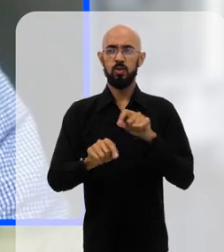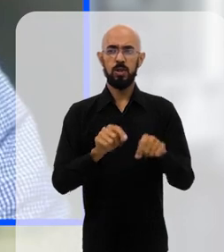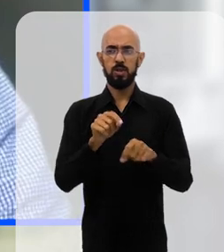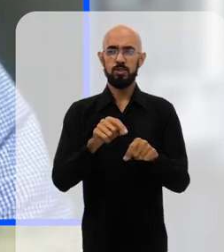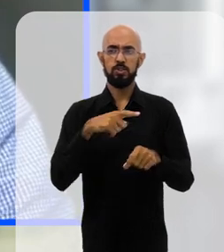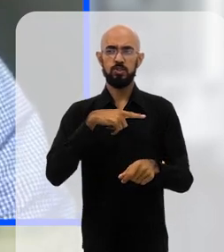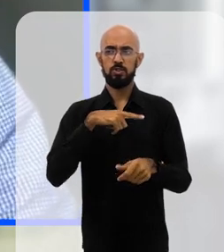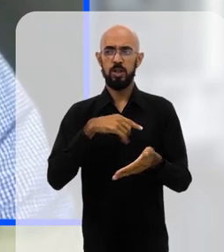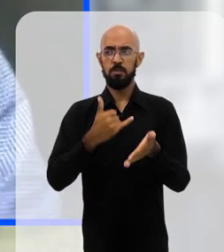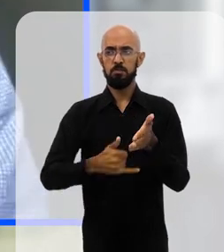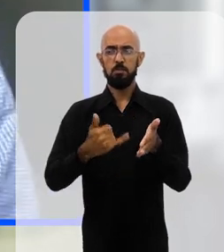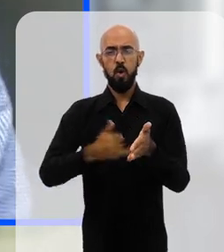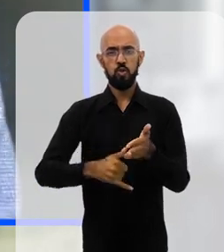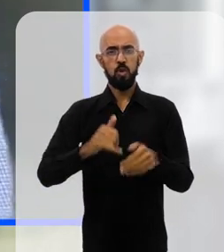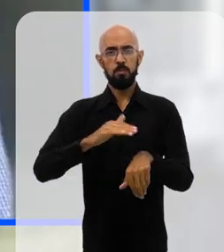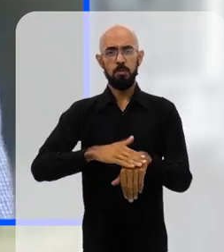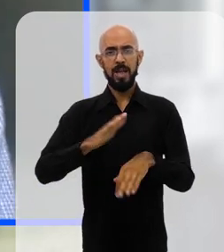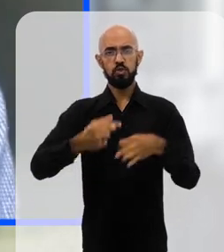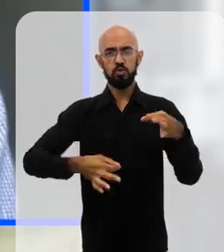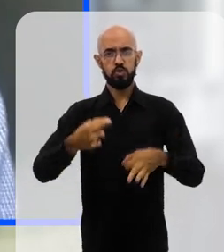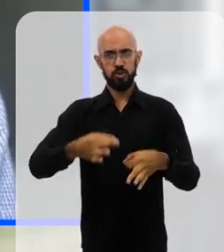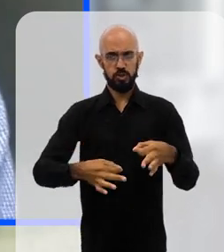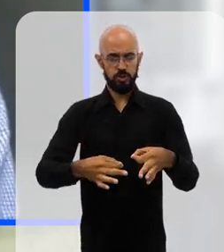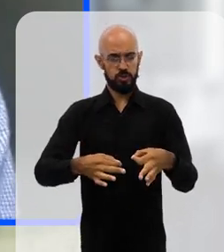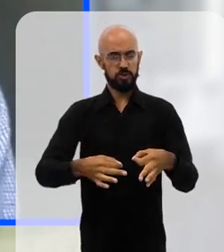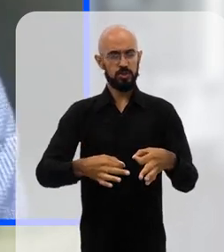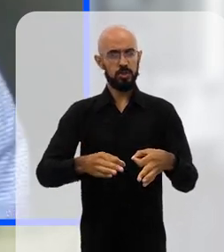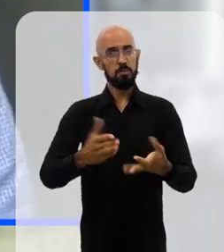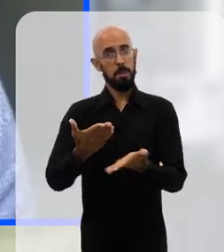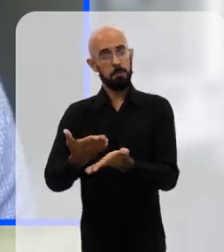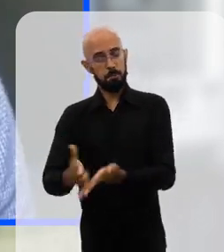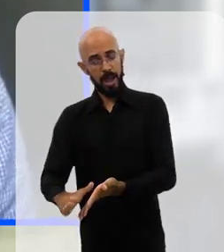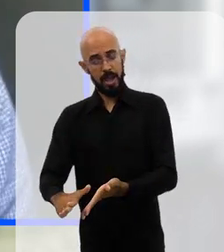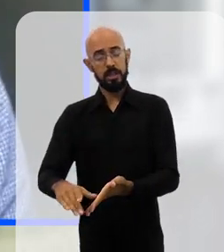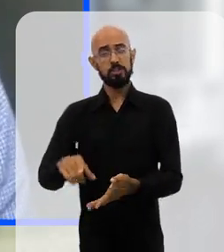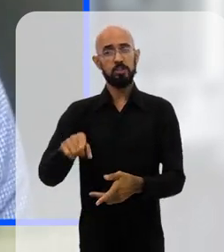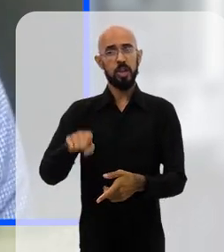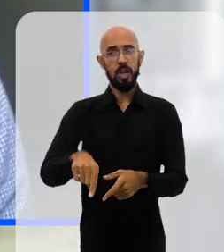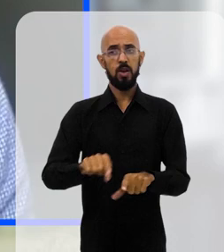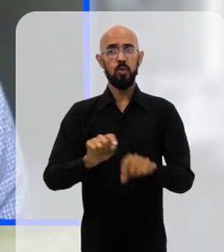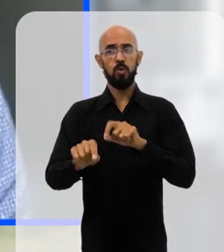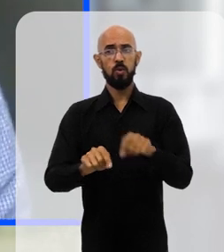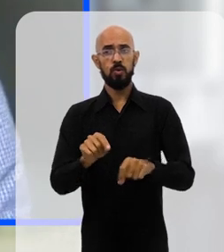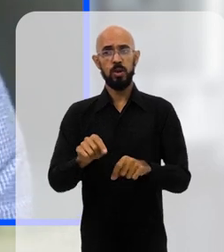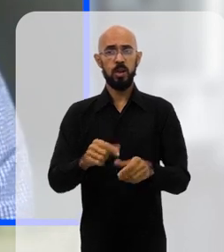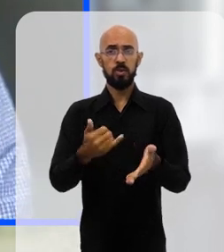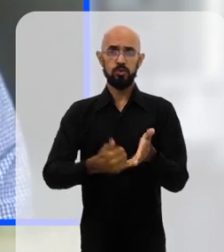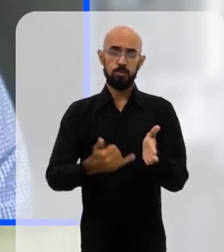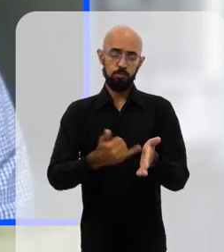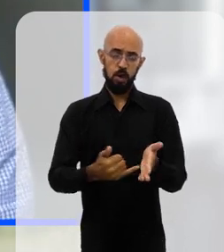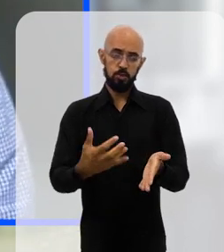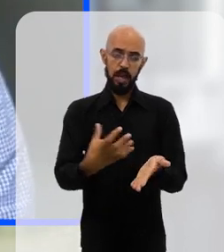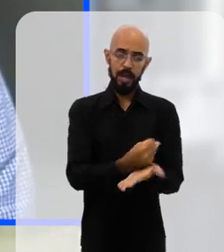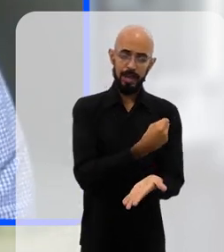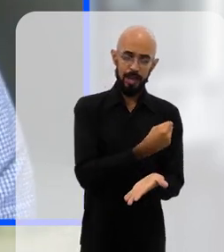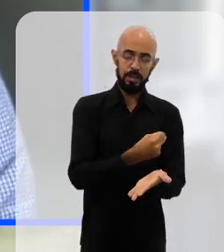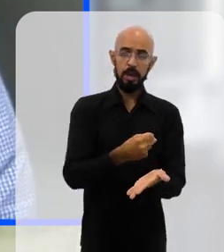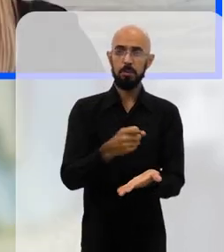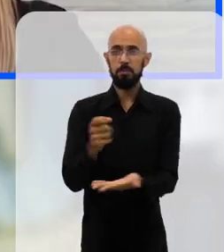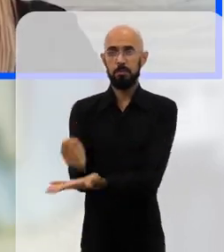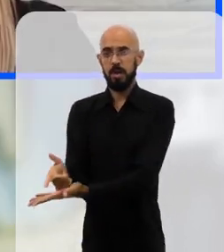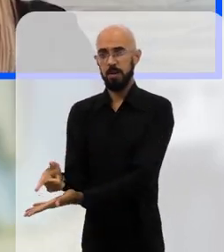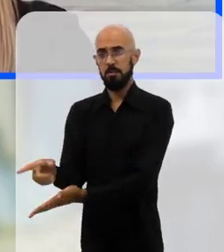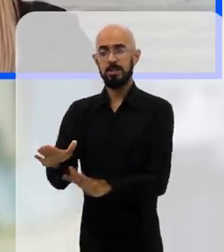é a gente ter impostos mais justos, né, então, uma parte dessas políticas sociais, elas vão ser financiadas por meio de impostos,